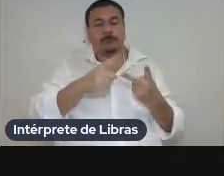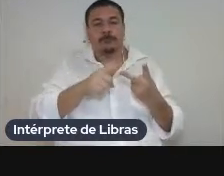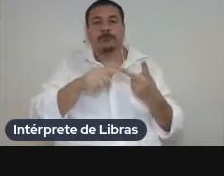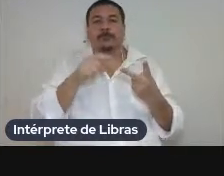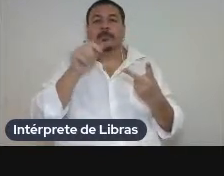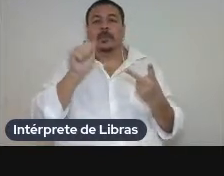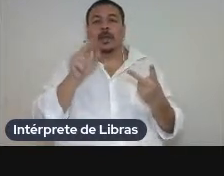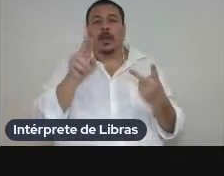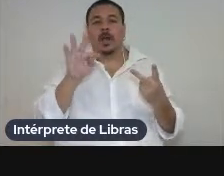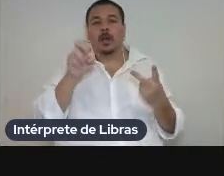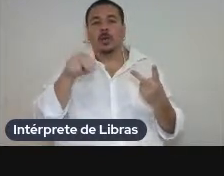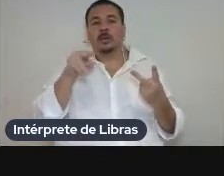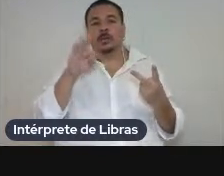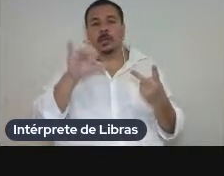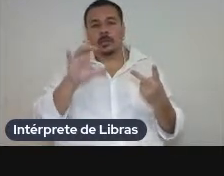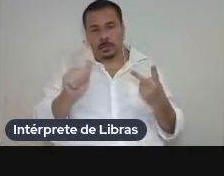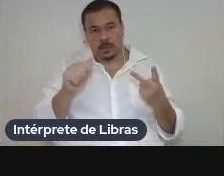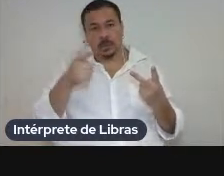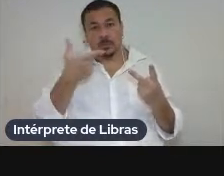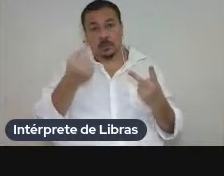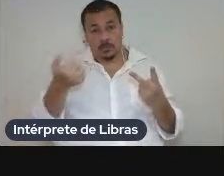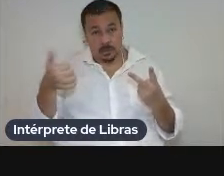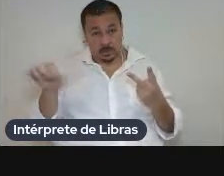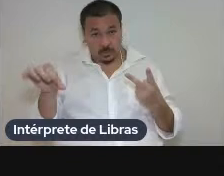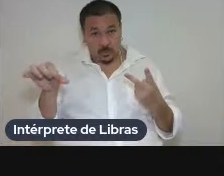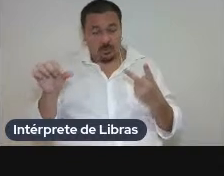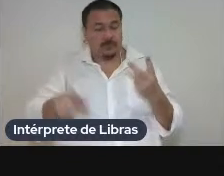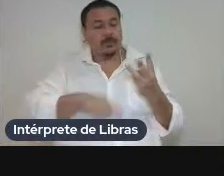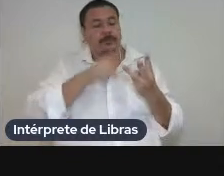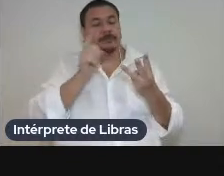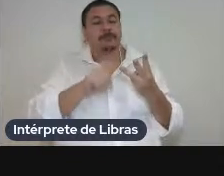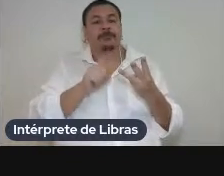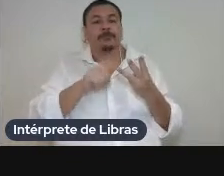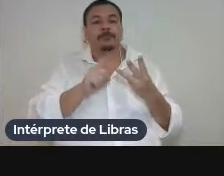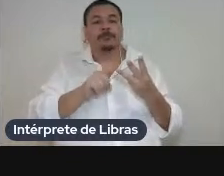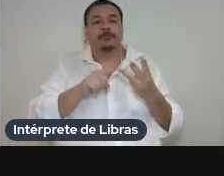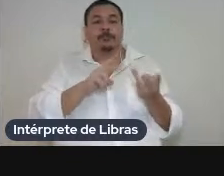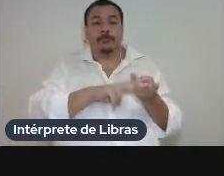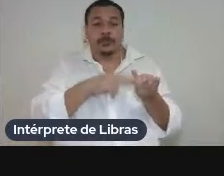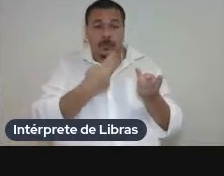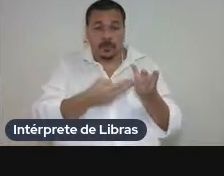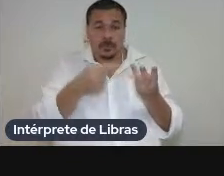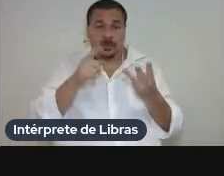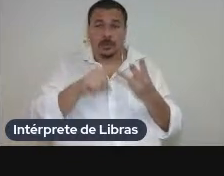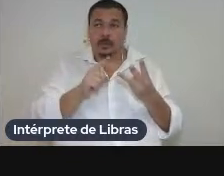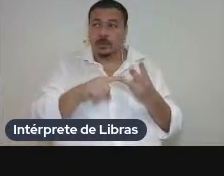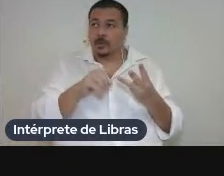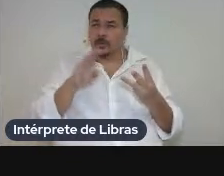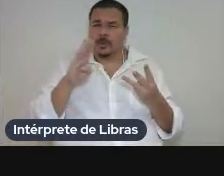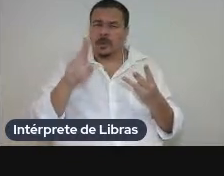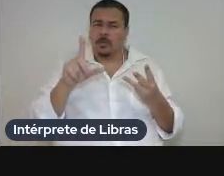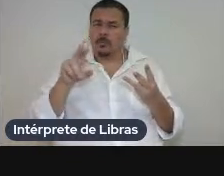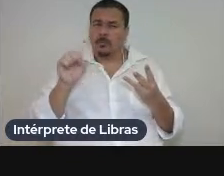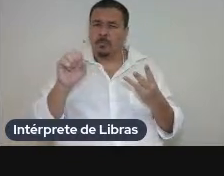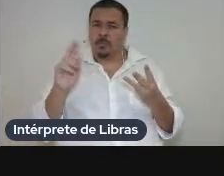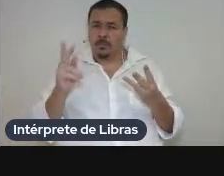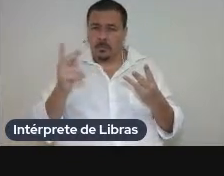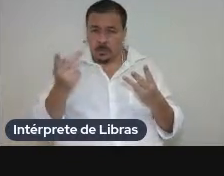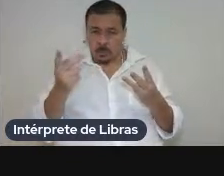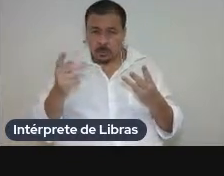Autêntica em 2019 e a partir da tradução da editora Bucha em 2021